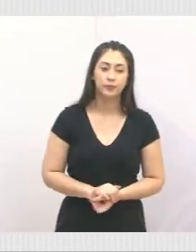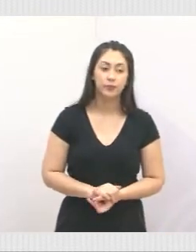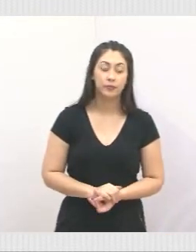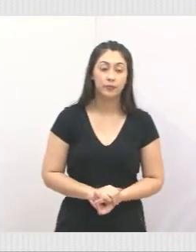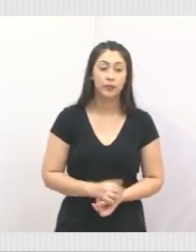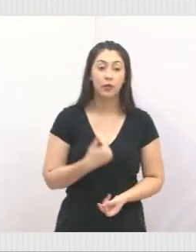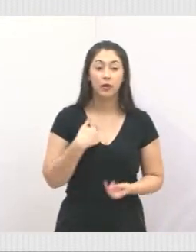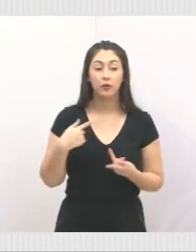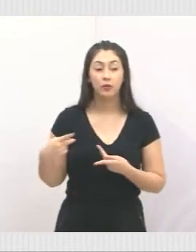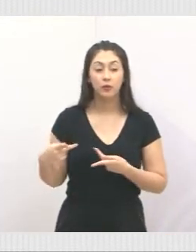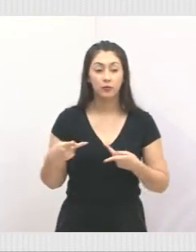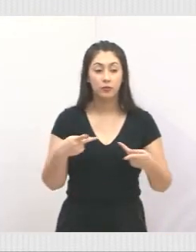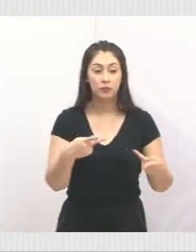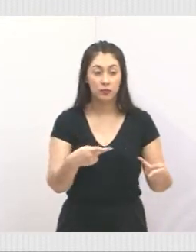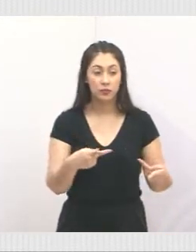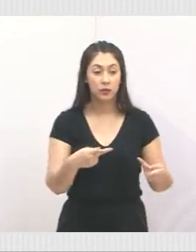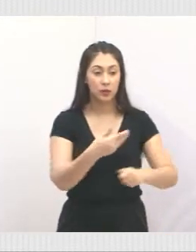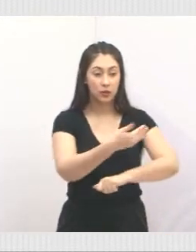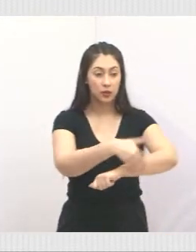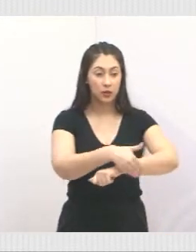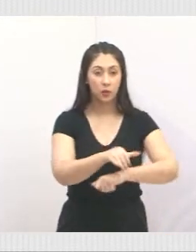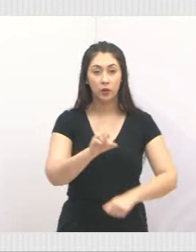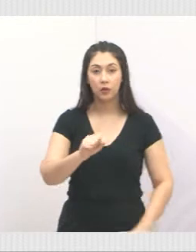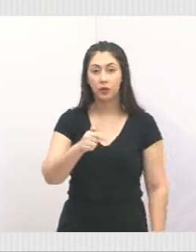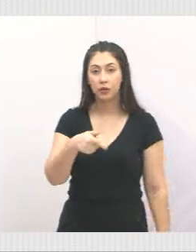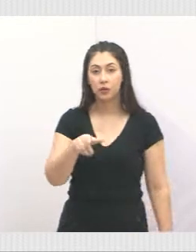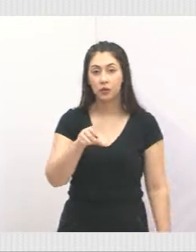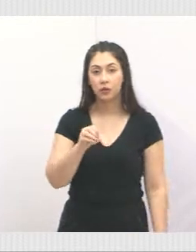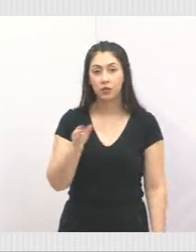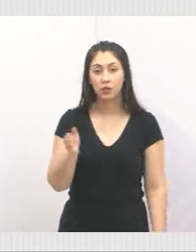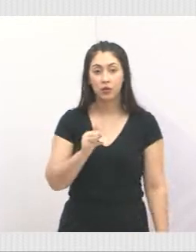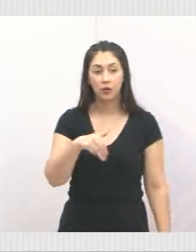Estive ali na rua de São Mateus.